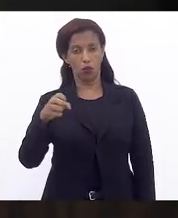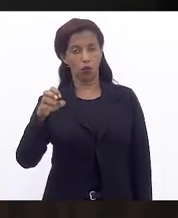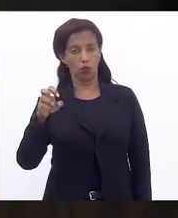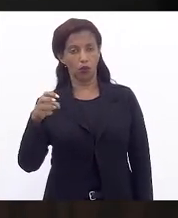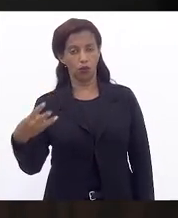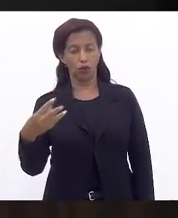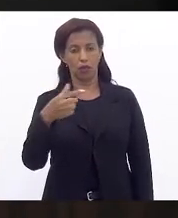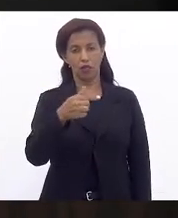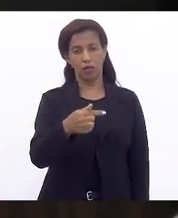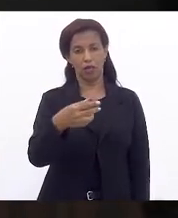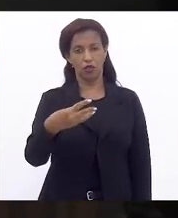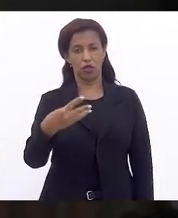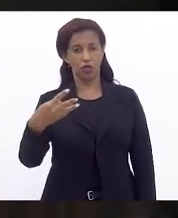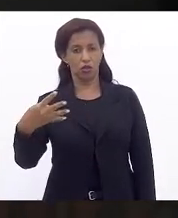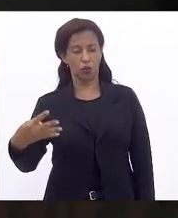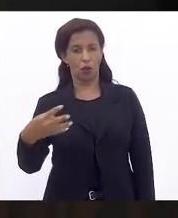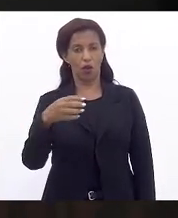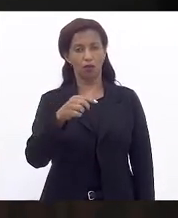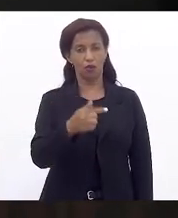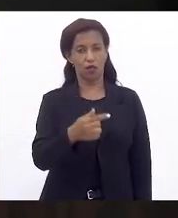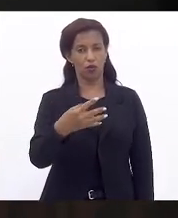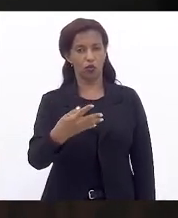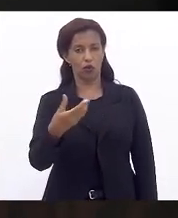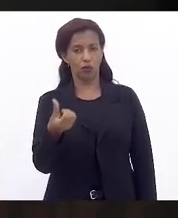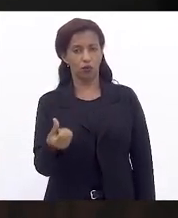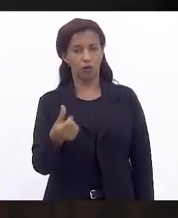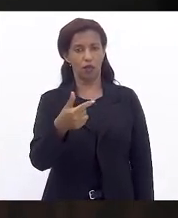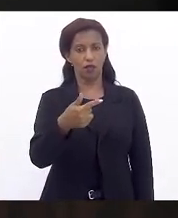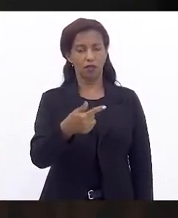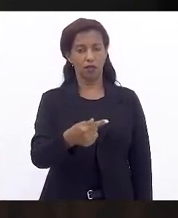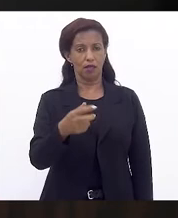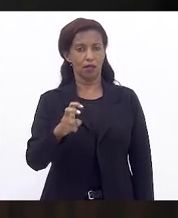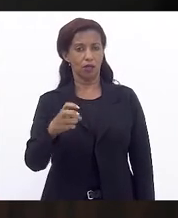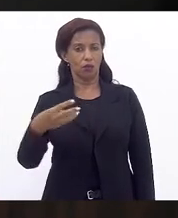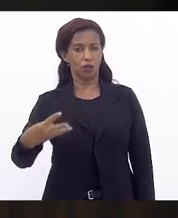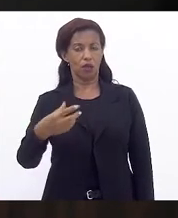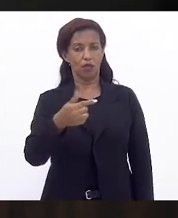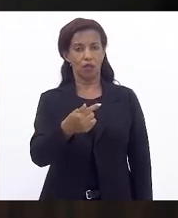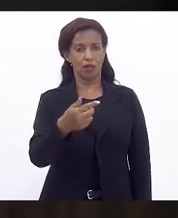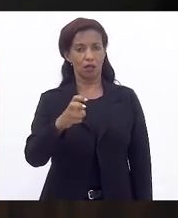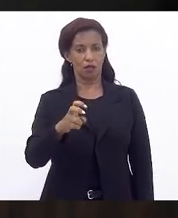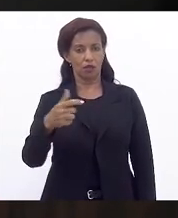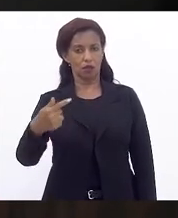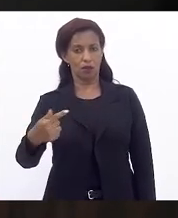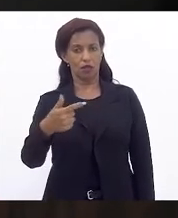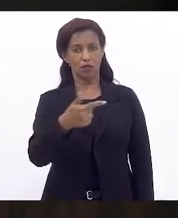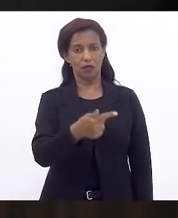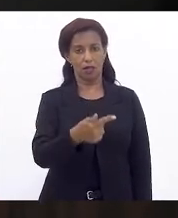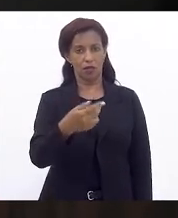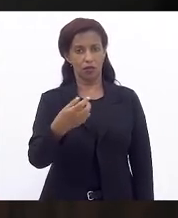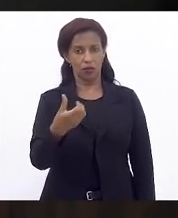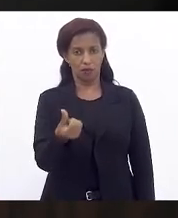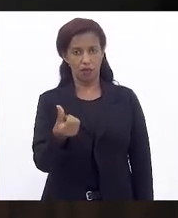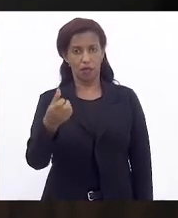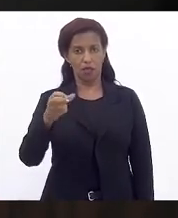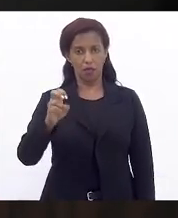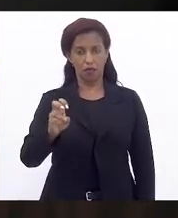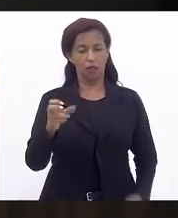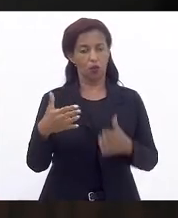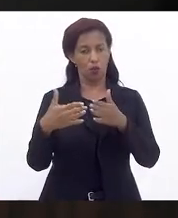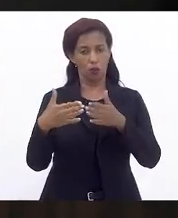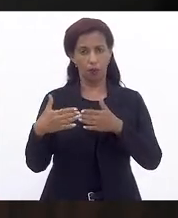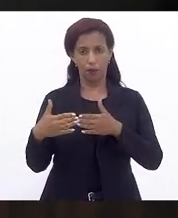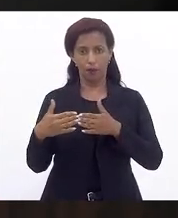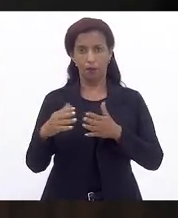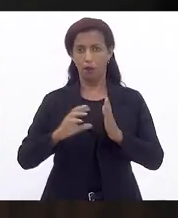-734-746-753-757 e 765. Todos esses com abstenção